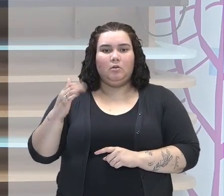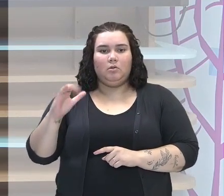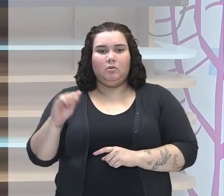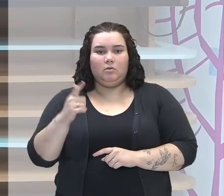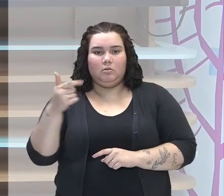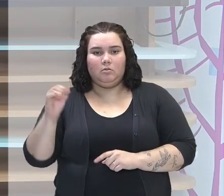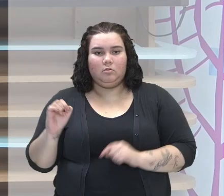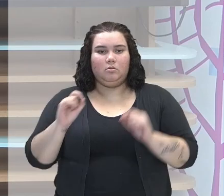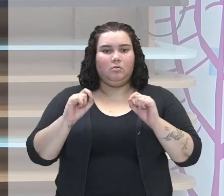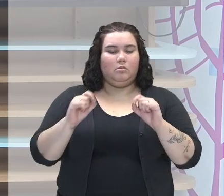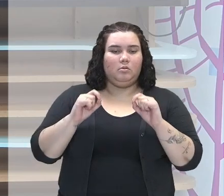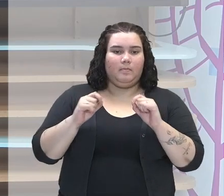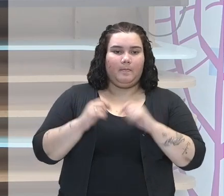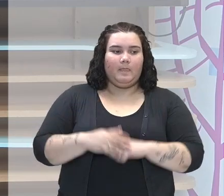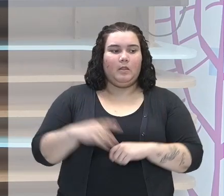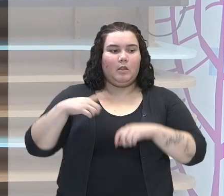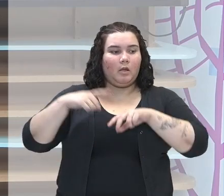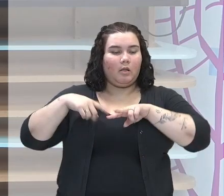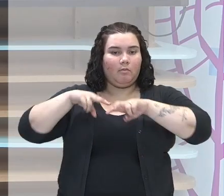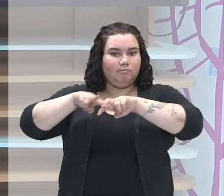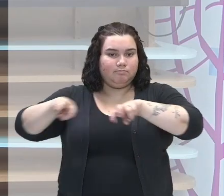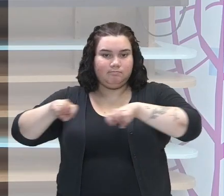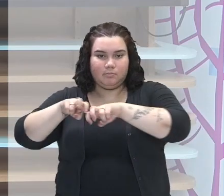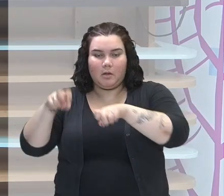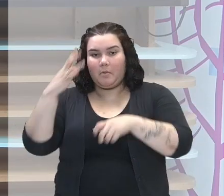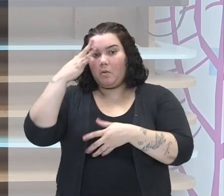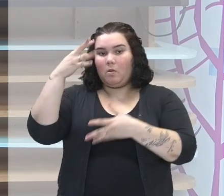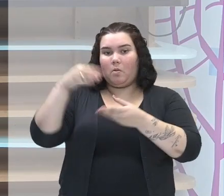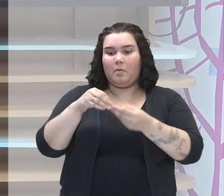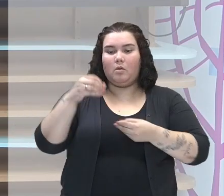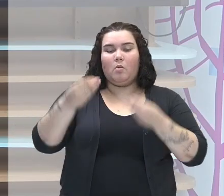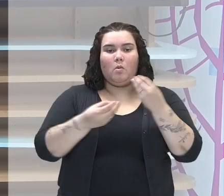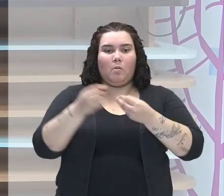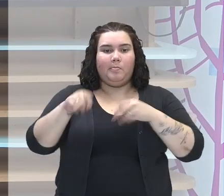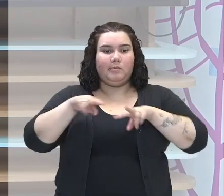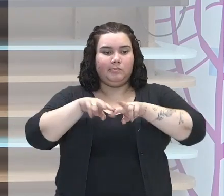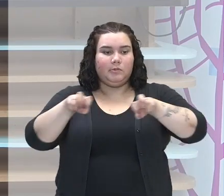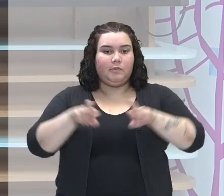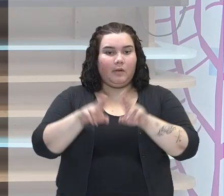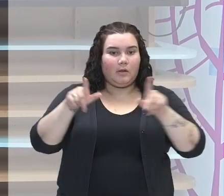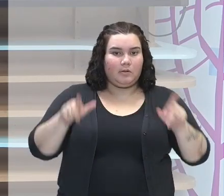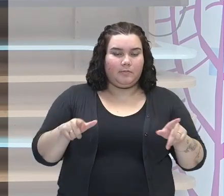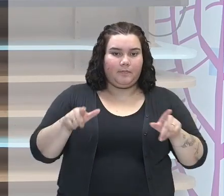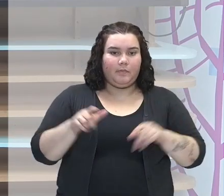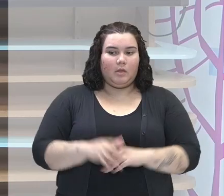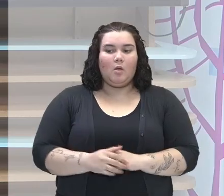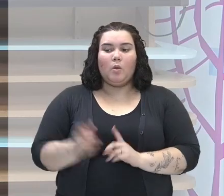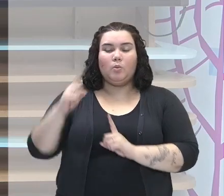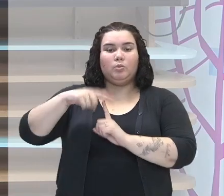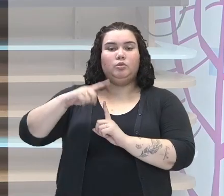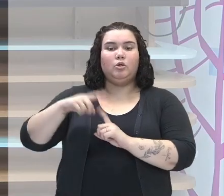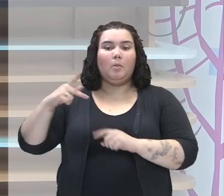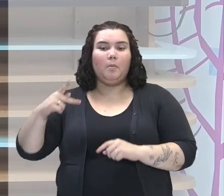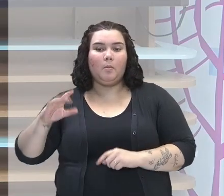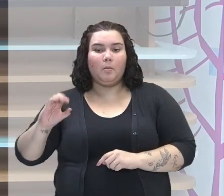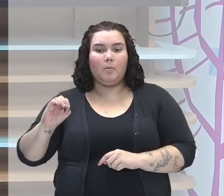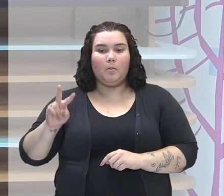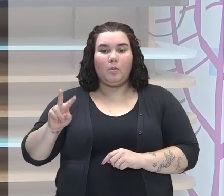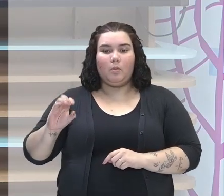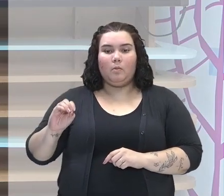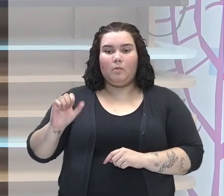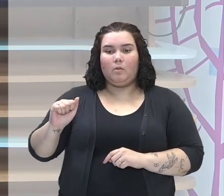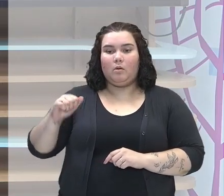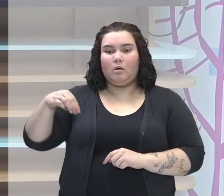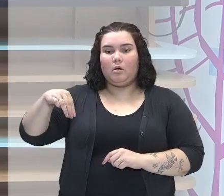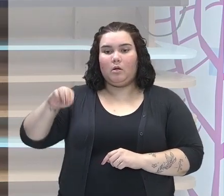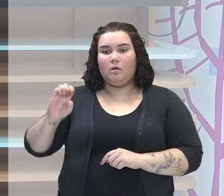colônia de exploração, para a gente entender um pouco esse grau de exploração que foi diferente. Na colônia de povoamento, como aconteceu nos Estados Unidos, tá?